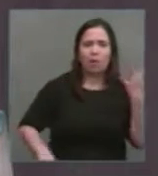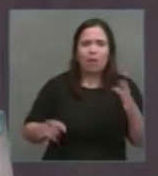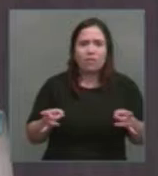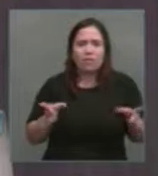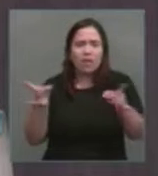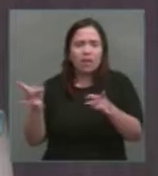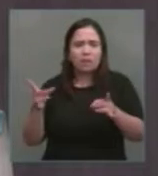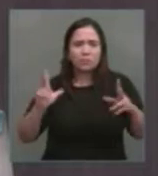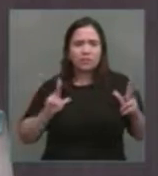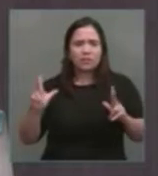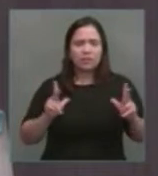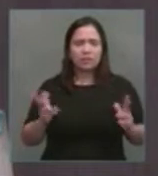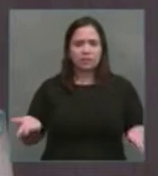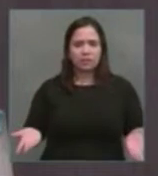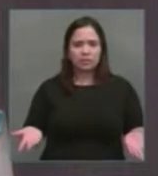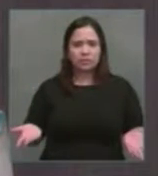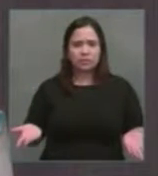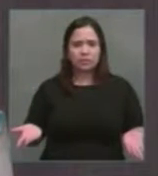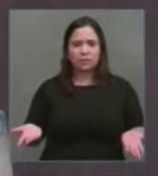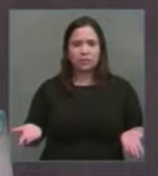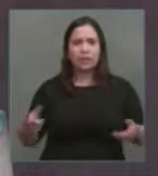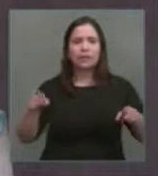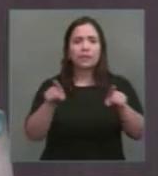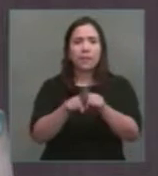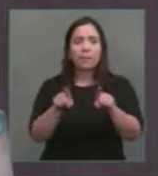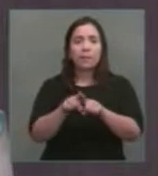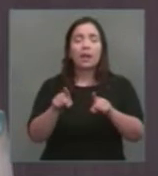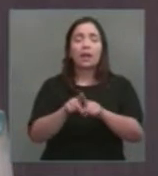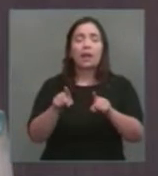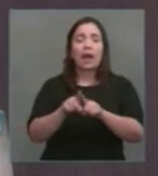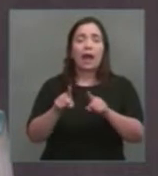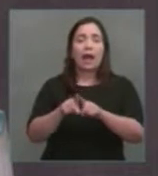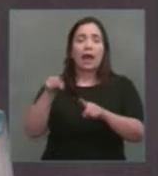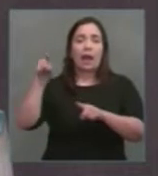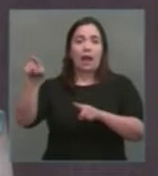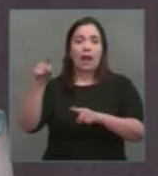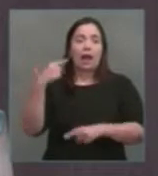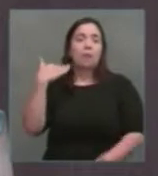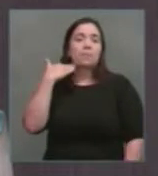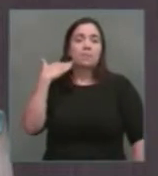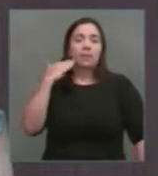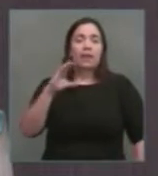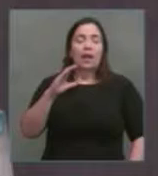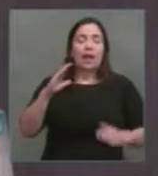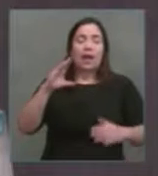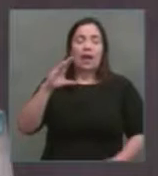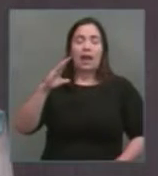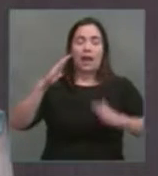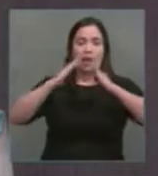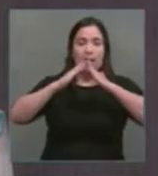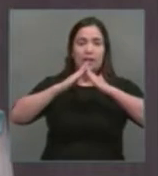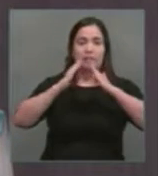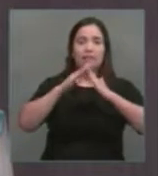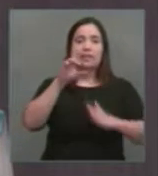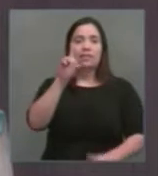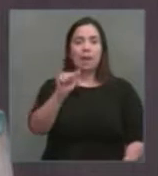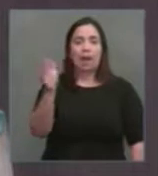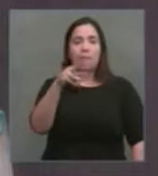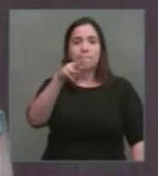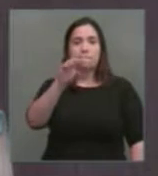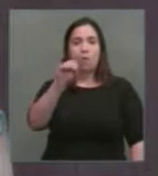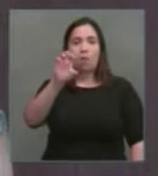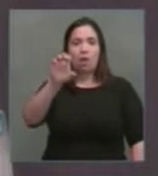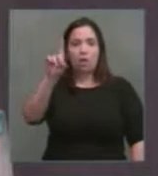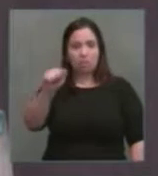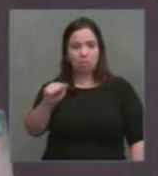Até a casa da moeda, deputados, até a casa da moeda, entrará